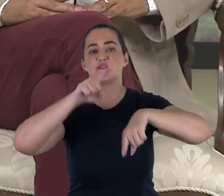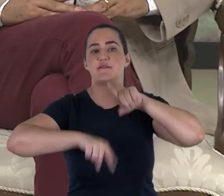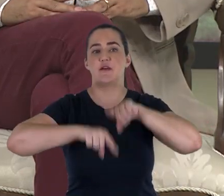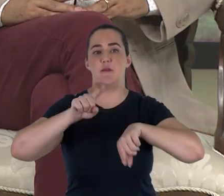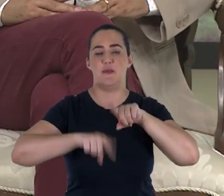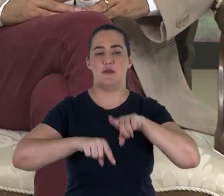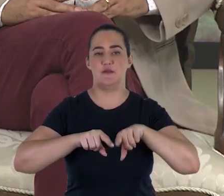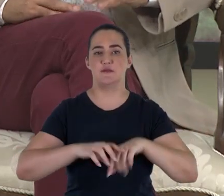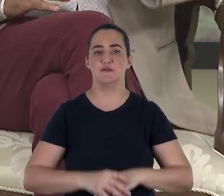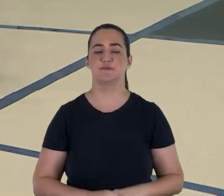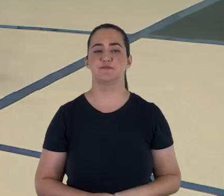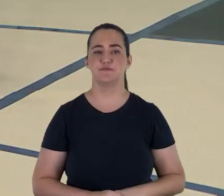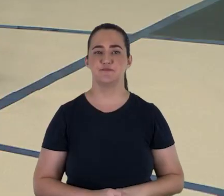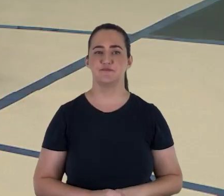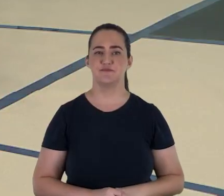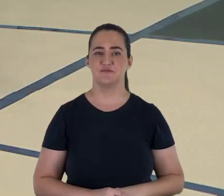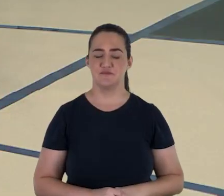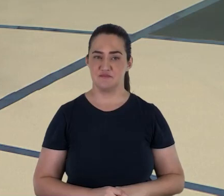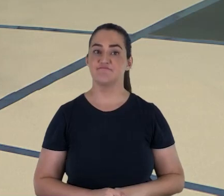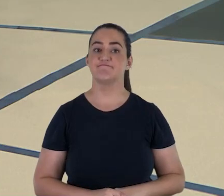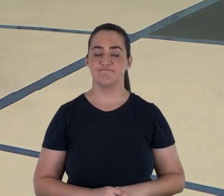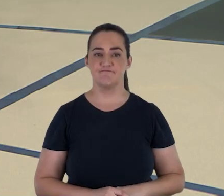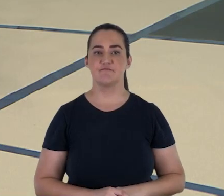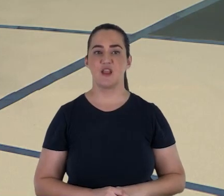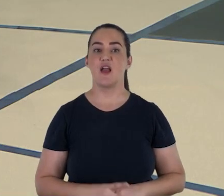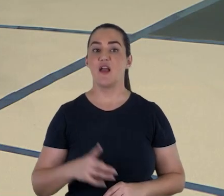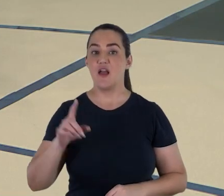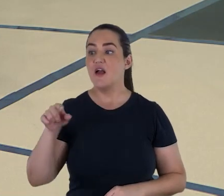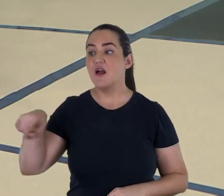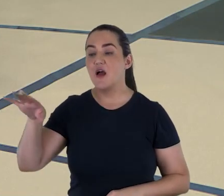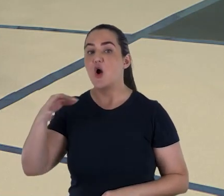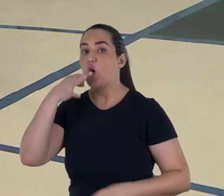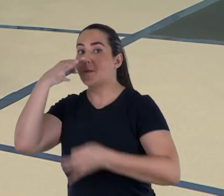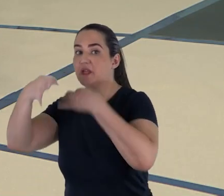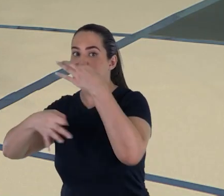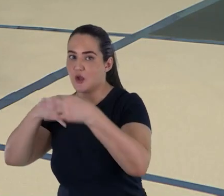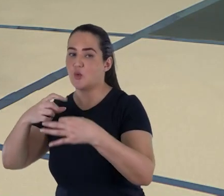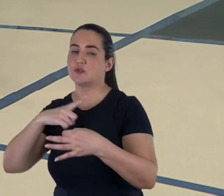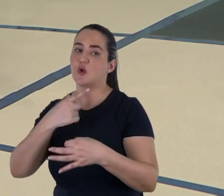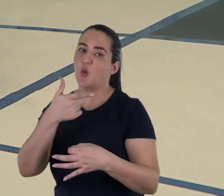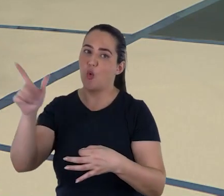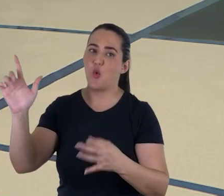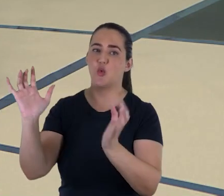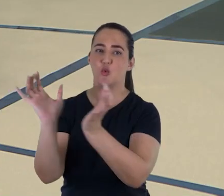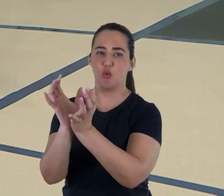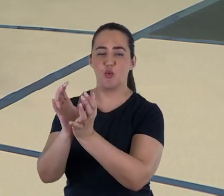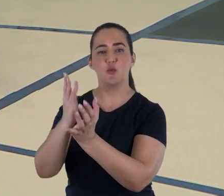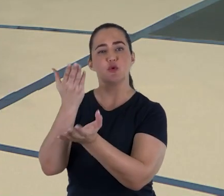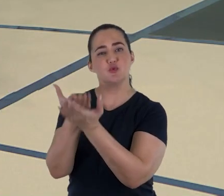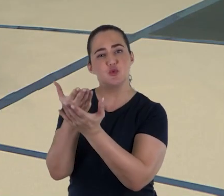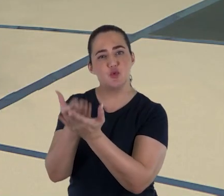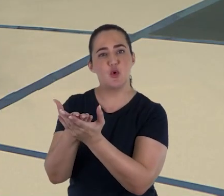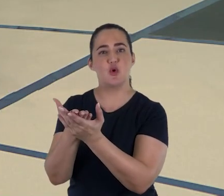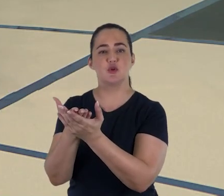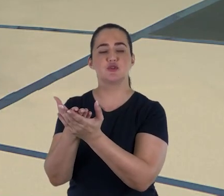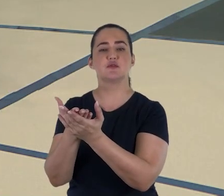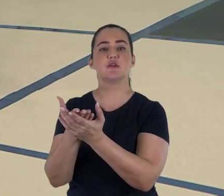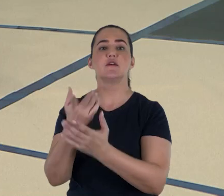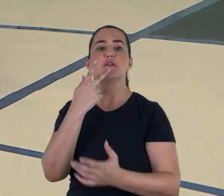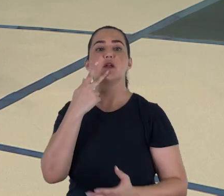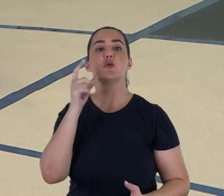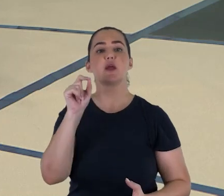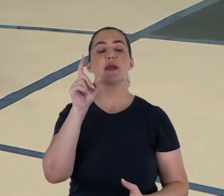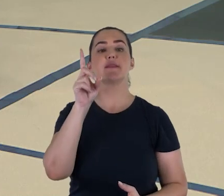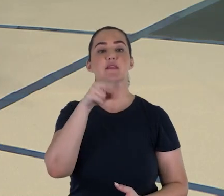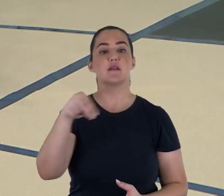disponíveis. Esta é essencialmente a opinião preservada por outros estudiosos, alguns dos quais presumem